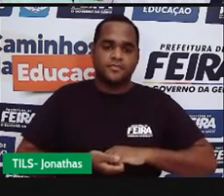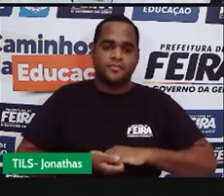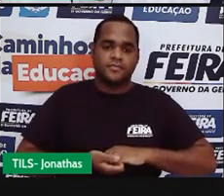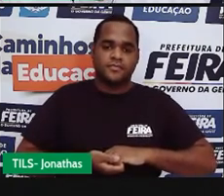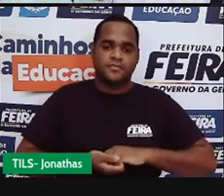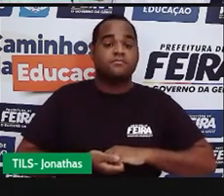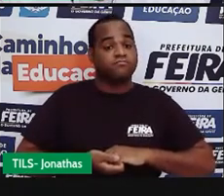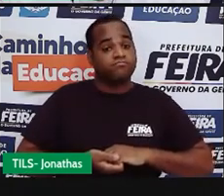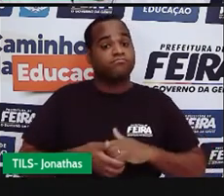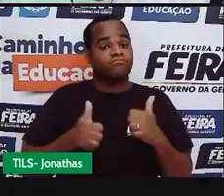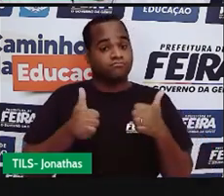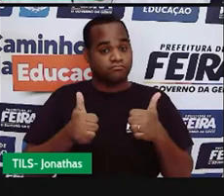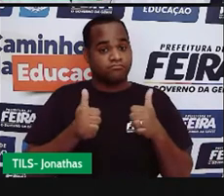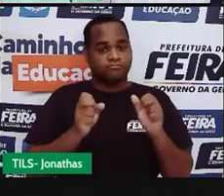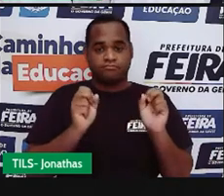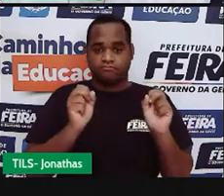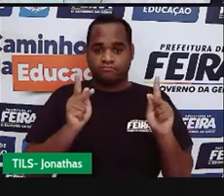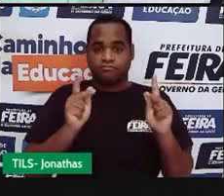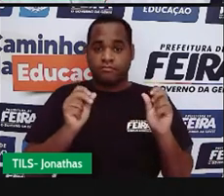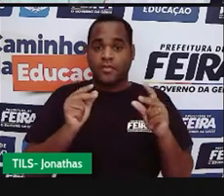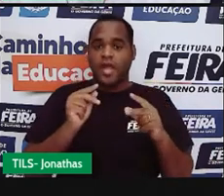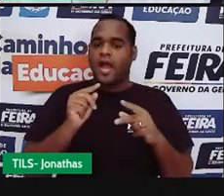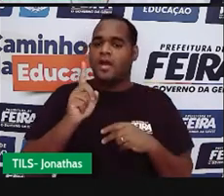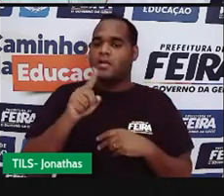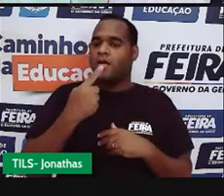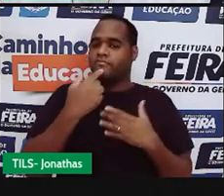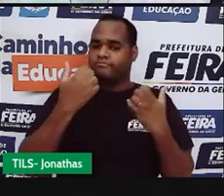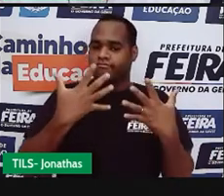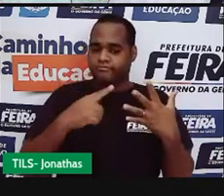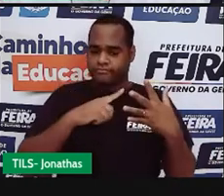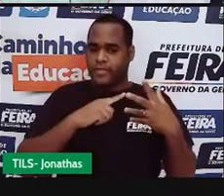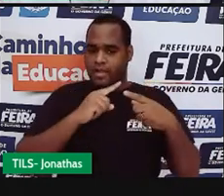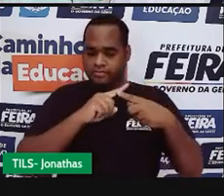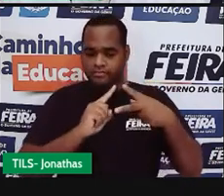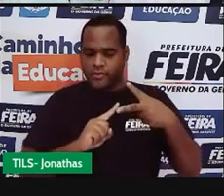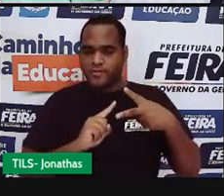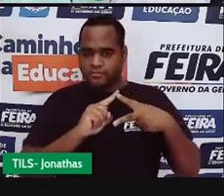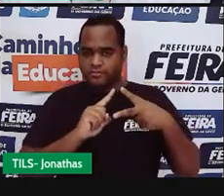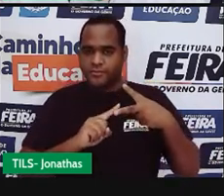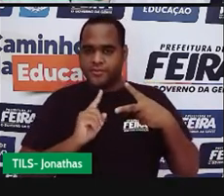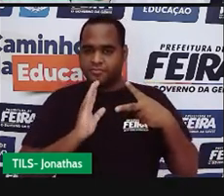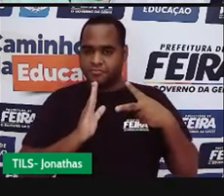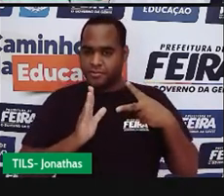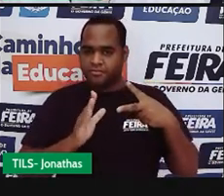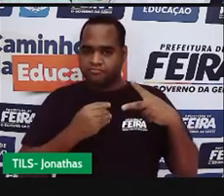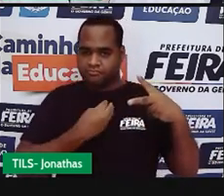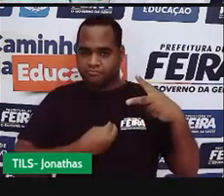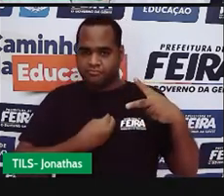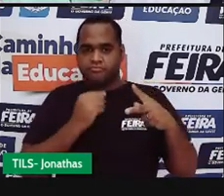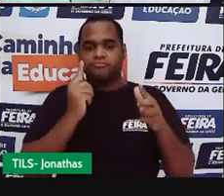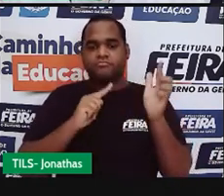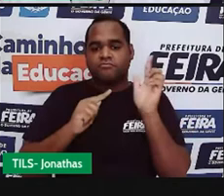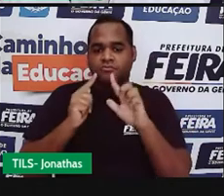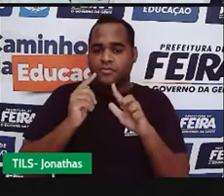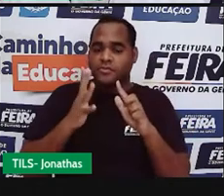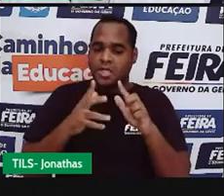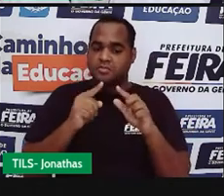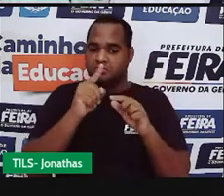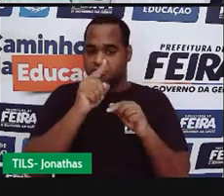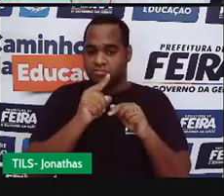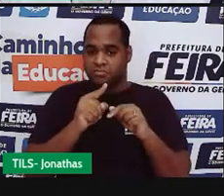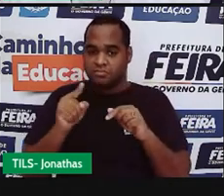Pronto. Já tenho aí dois lados. Já consegui fazer dois lados.